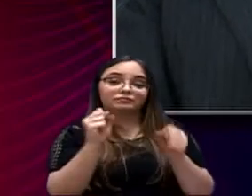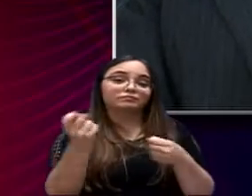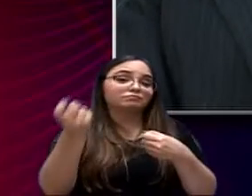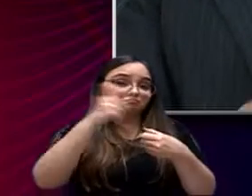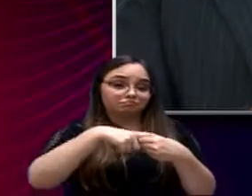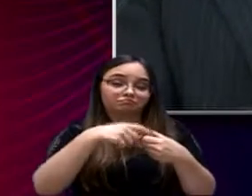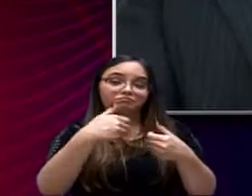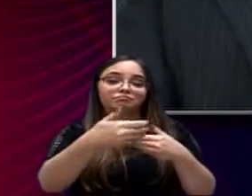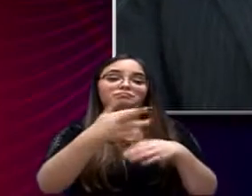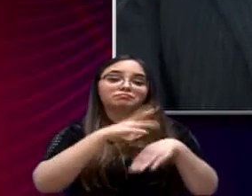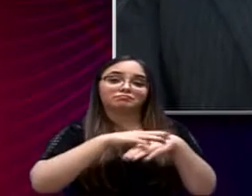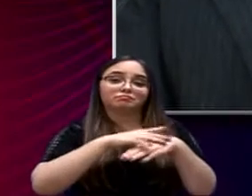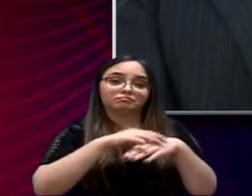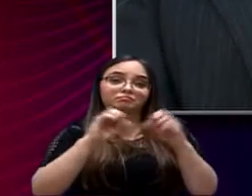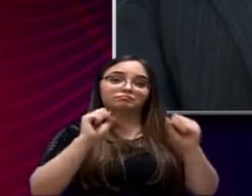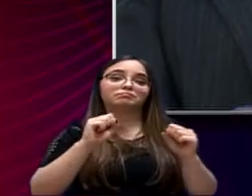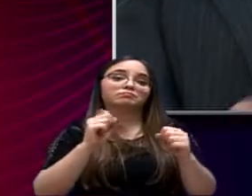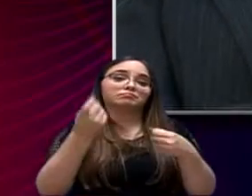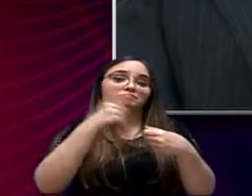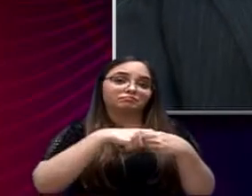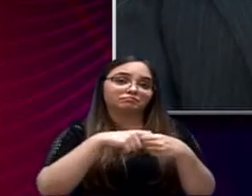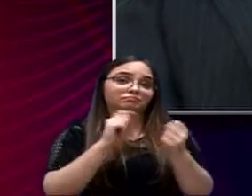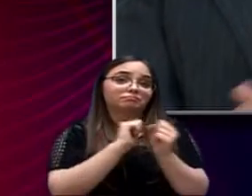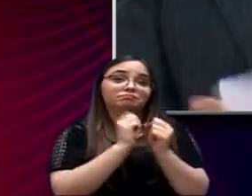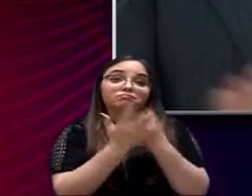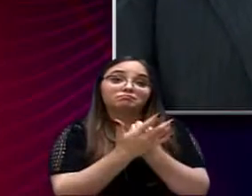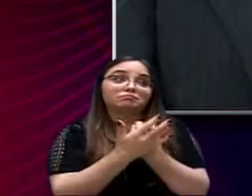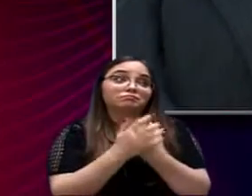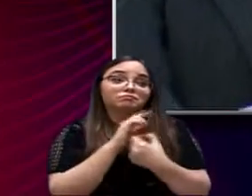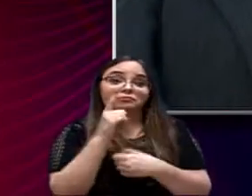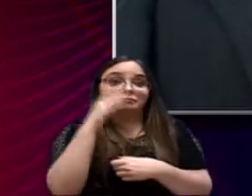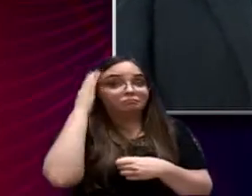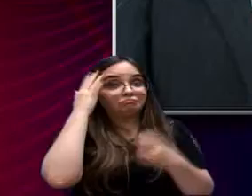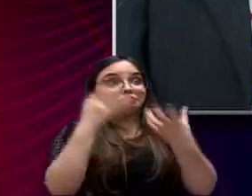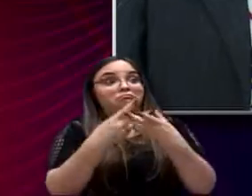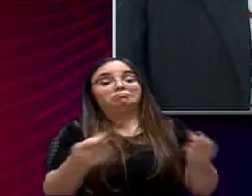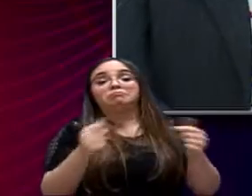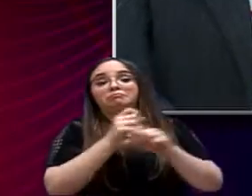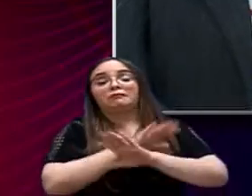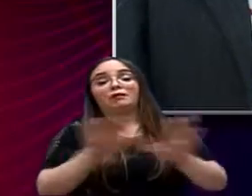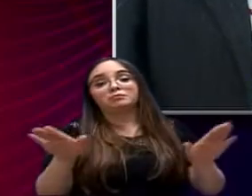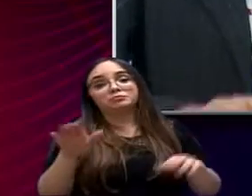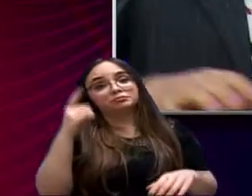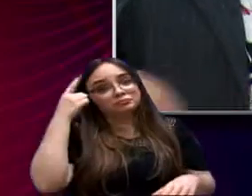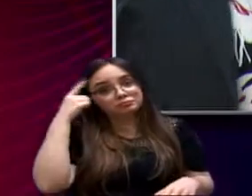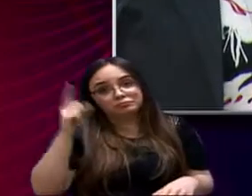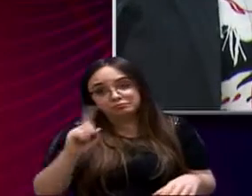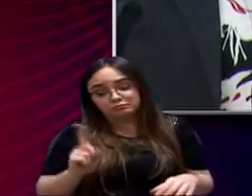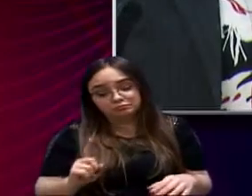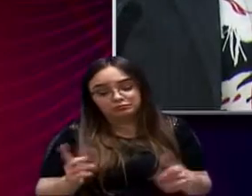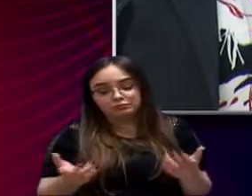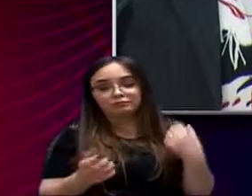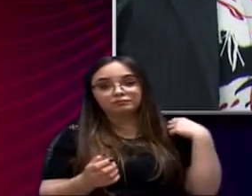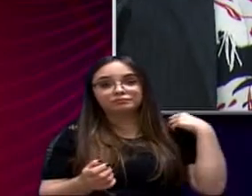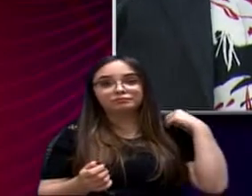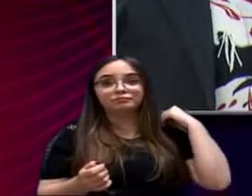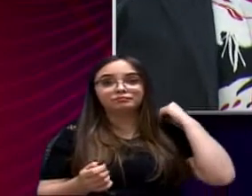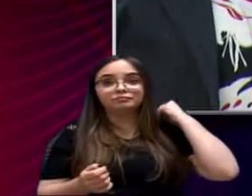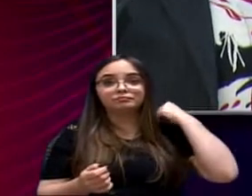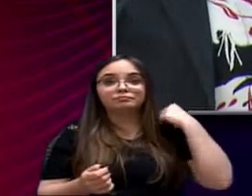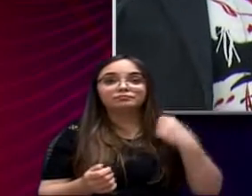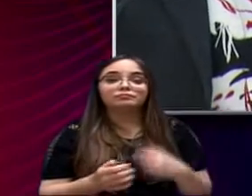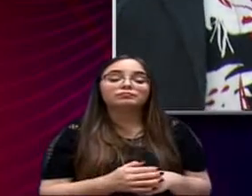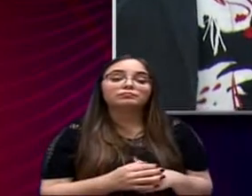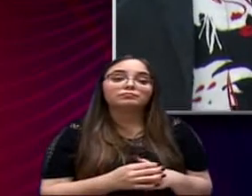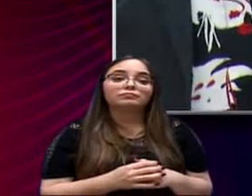Surja de novo essa pandemia, não é algo que está claro ainda. Nós temos que ter um disciplinamento, sim, e que esse disciplinamento ele possa